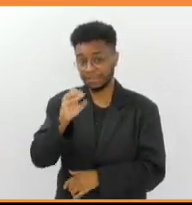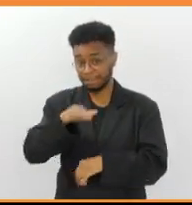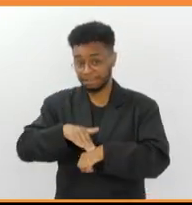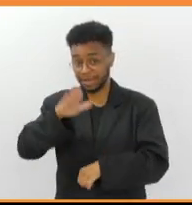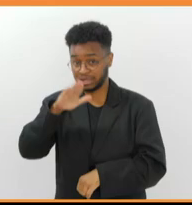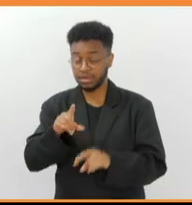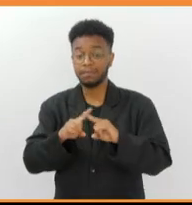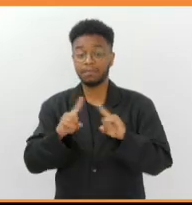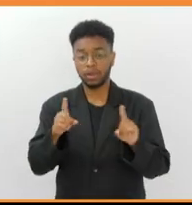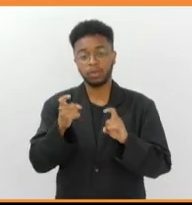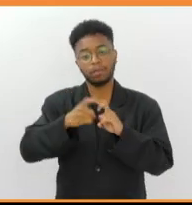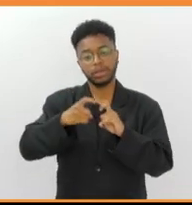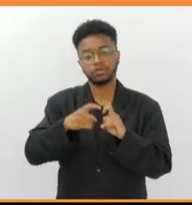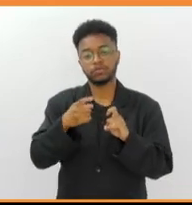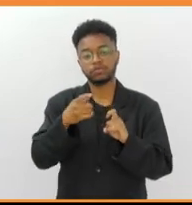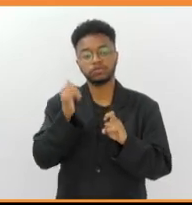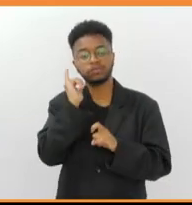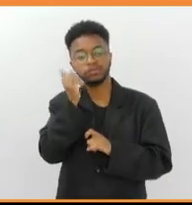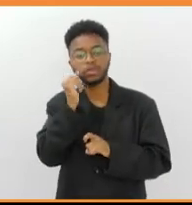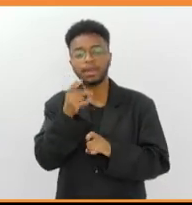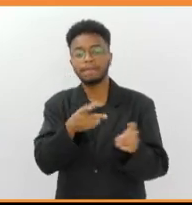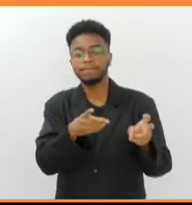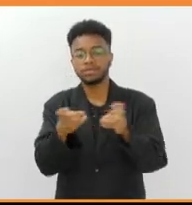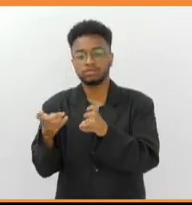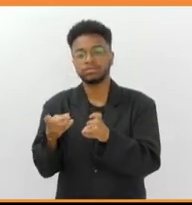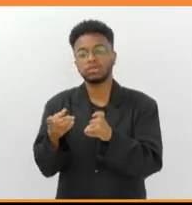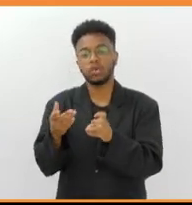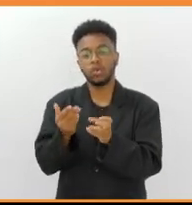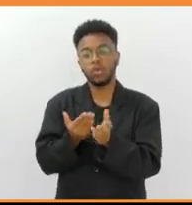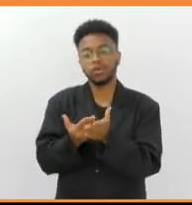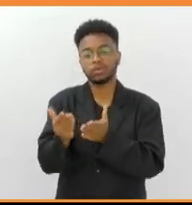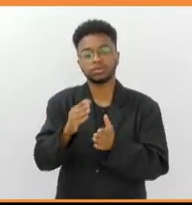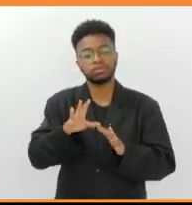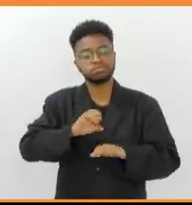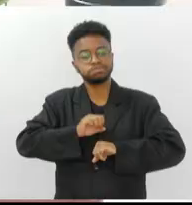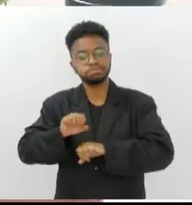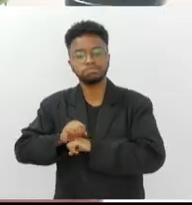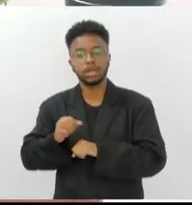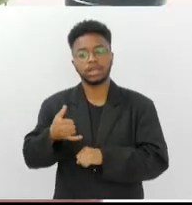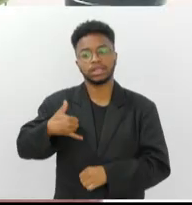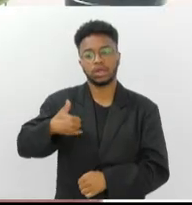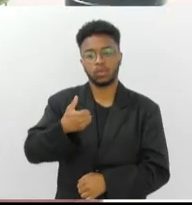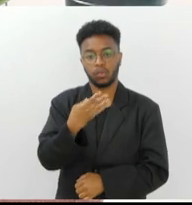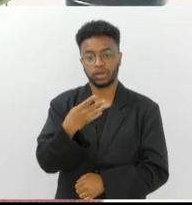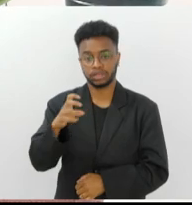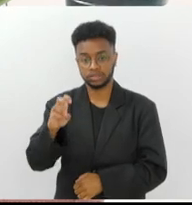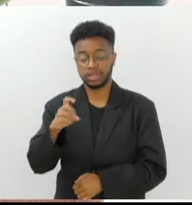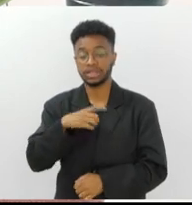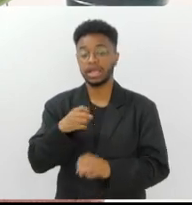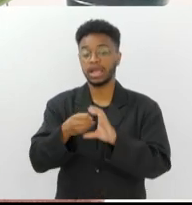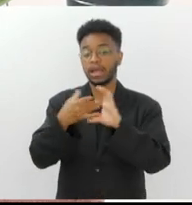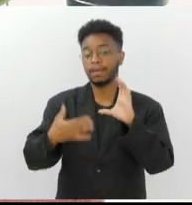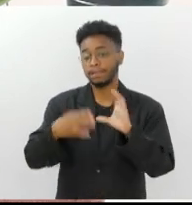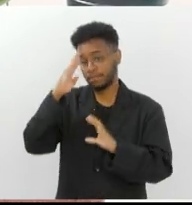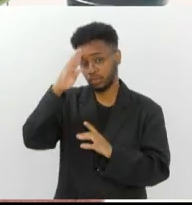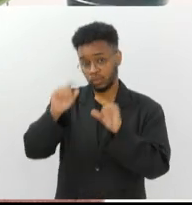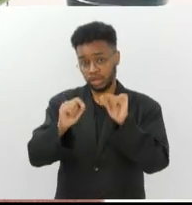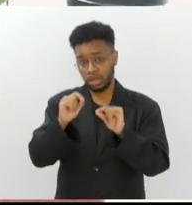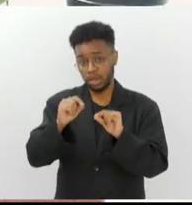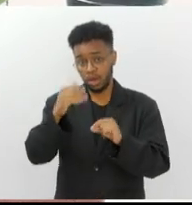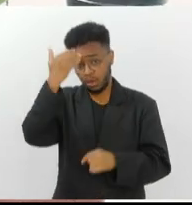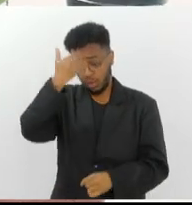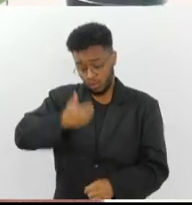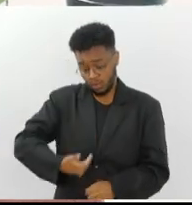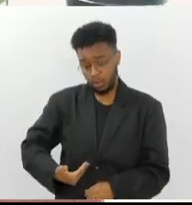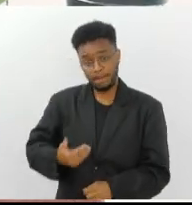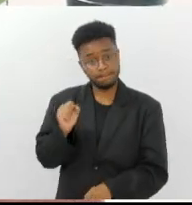que vê um aumento no número de pacientes a partir dos 45. Os principais sintomas são perda de movimento de um dos